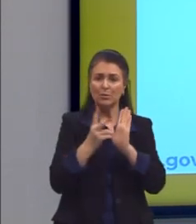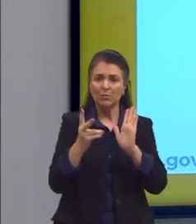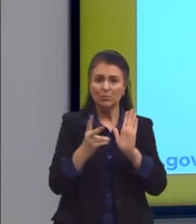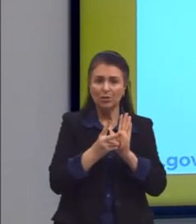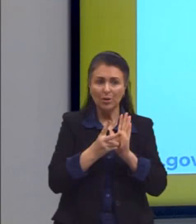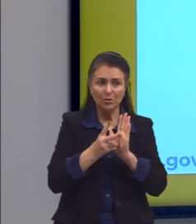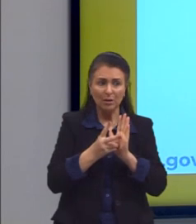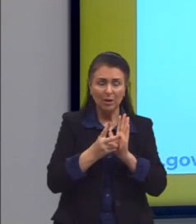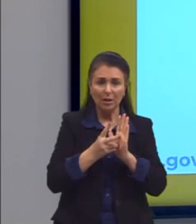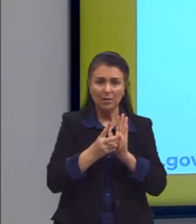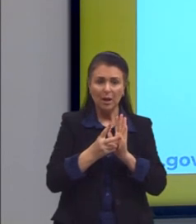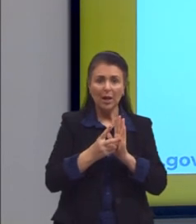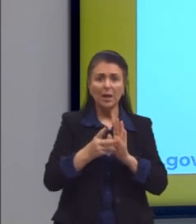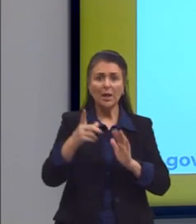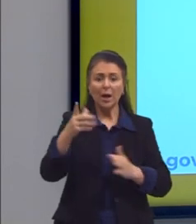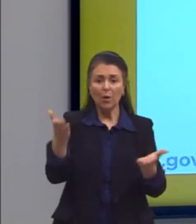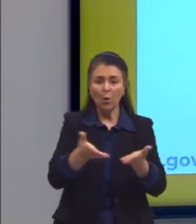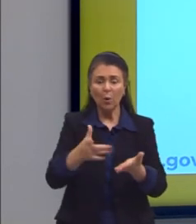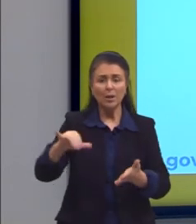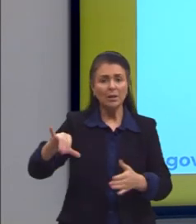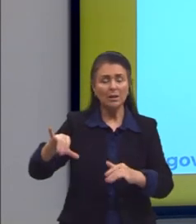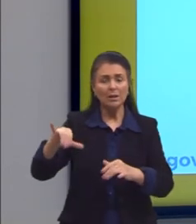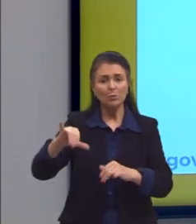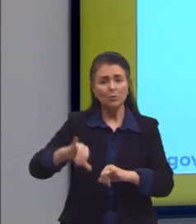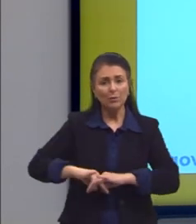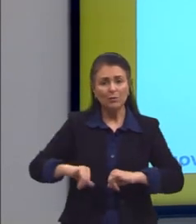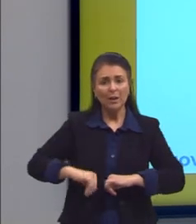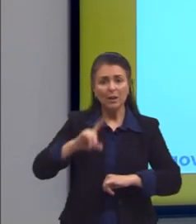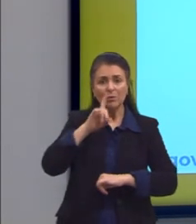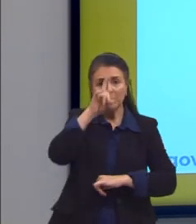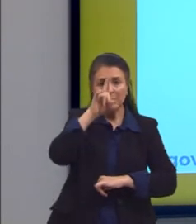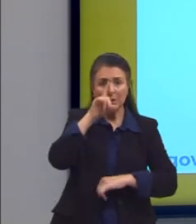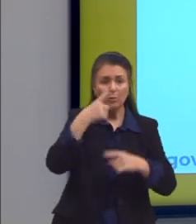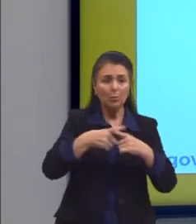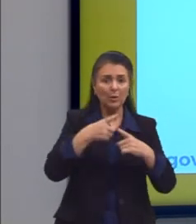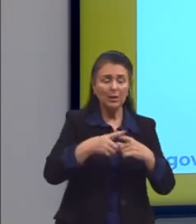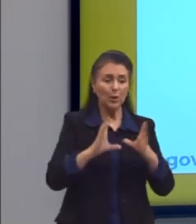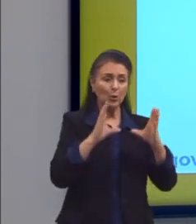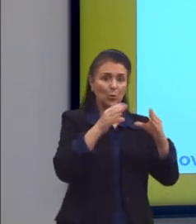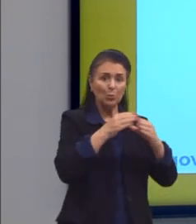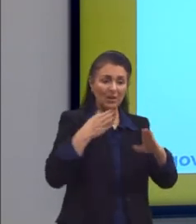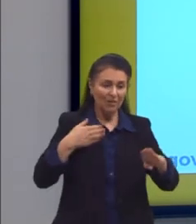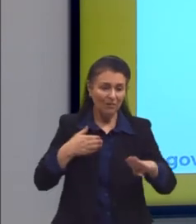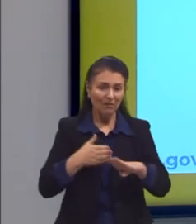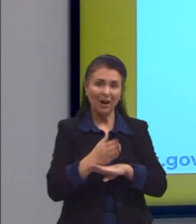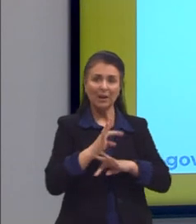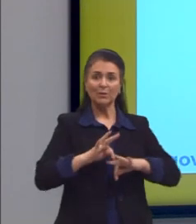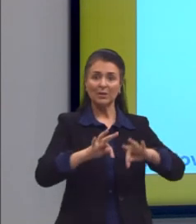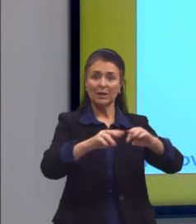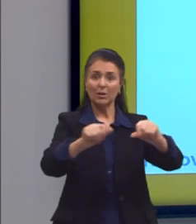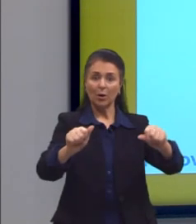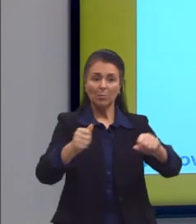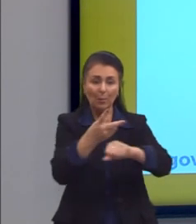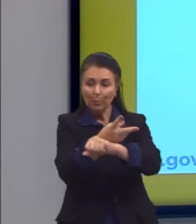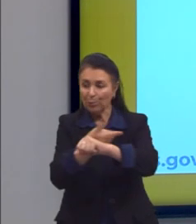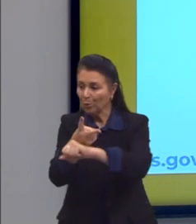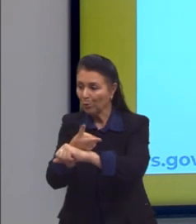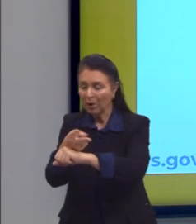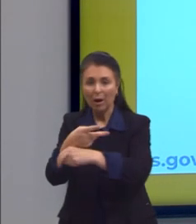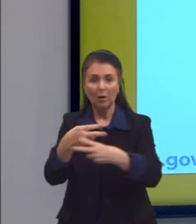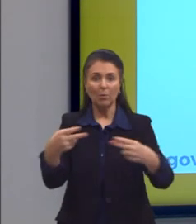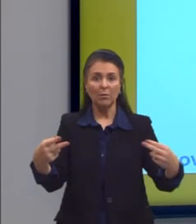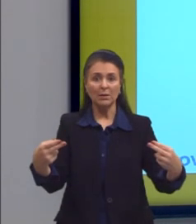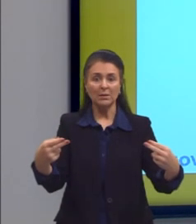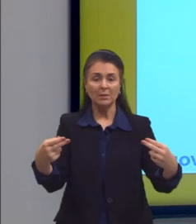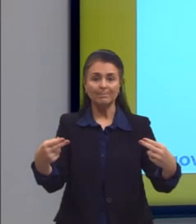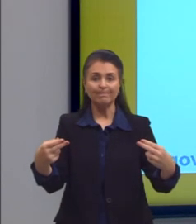terras ameaçadas porque garimpeiros invadem esse território para extrair minérios. E alguns indígenas acabam